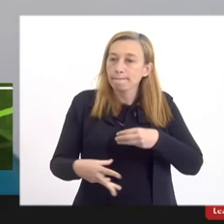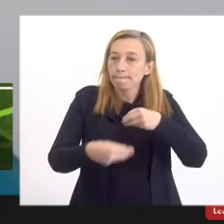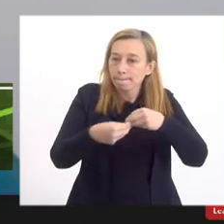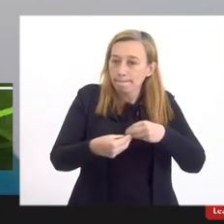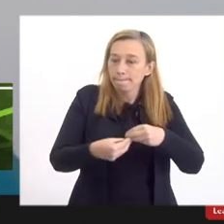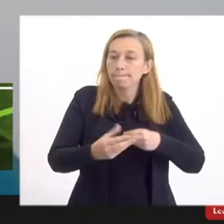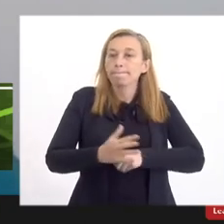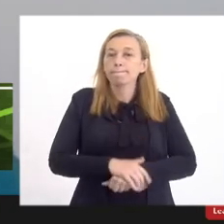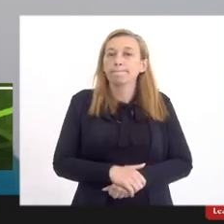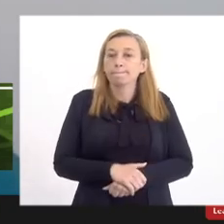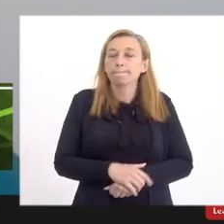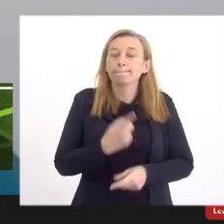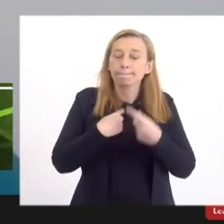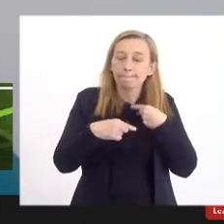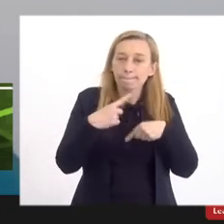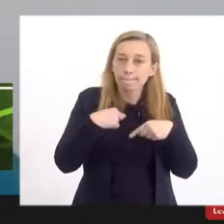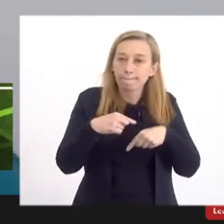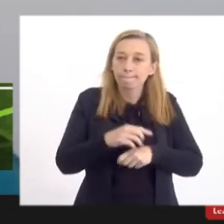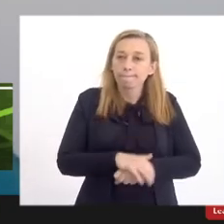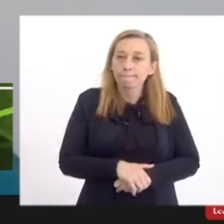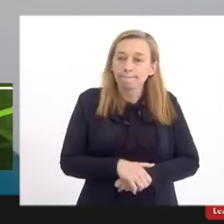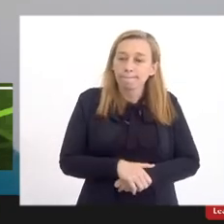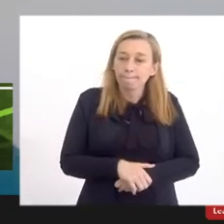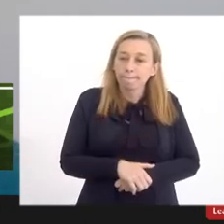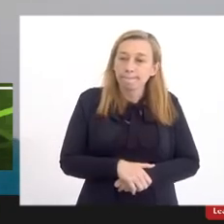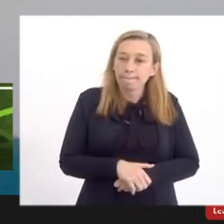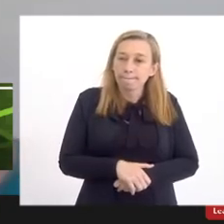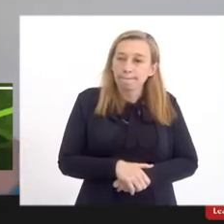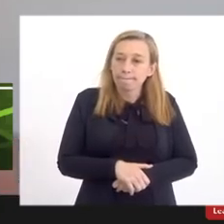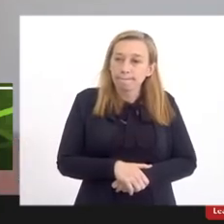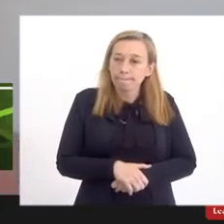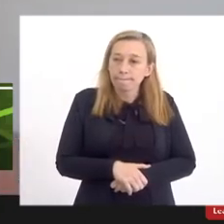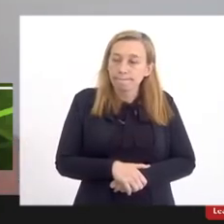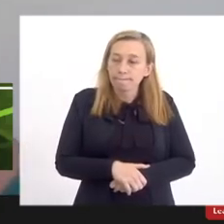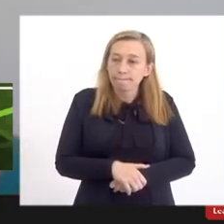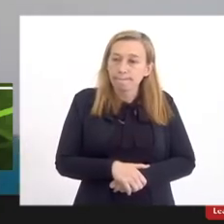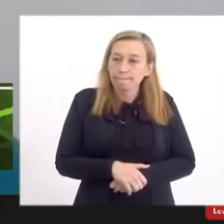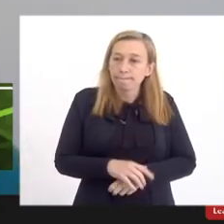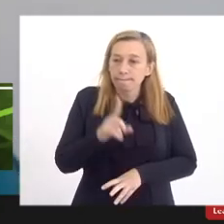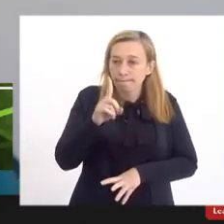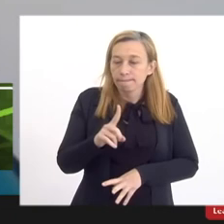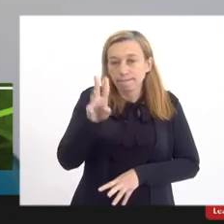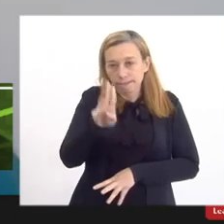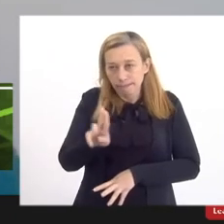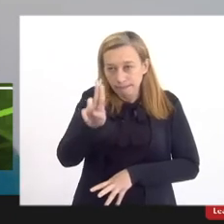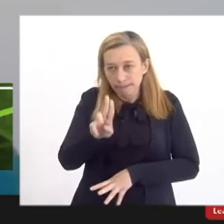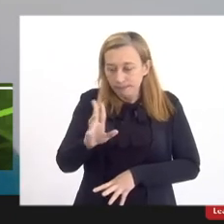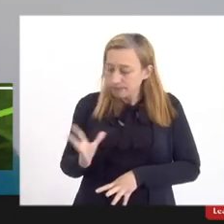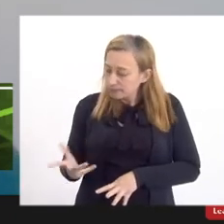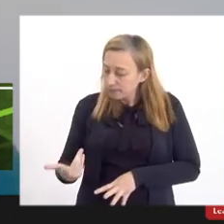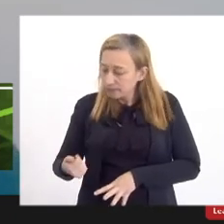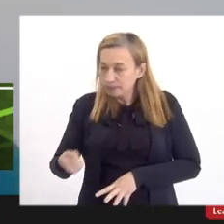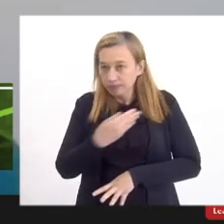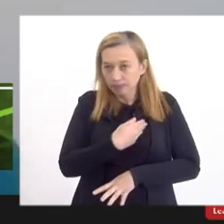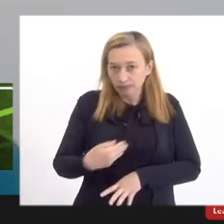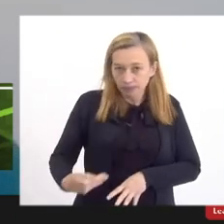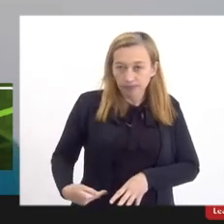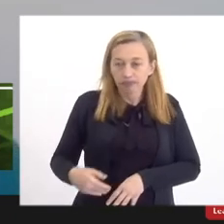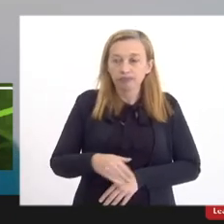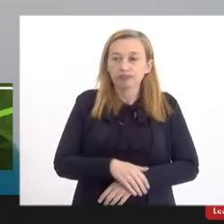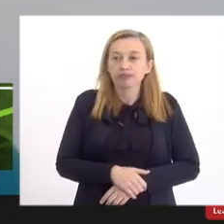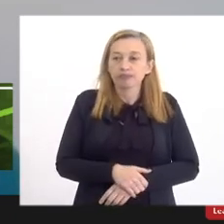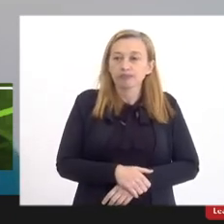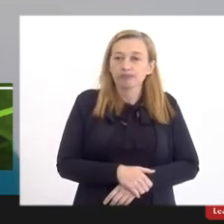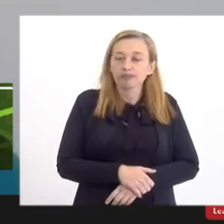e desejamos essa garantia da presença da universidade pública de qualidade que tenha